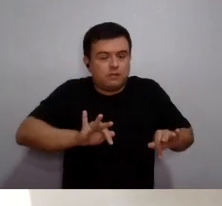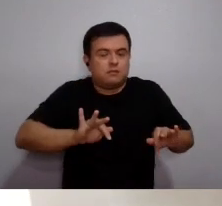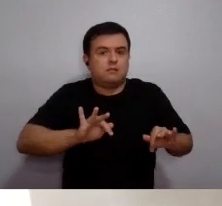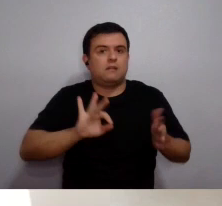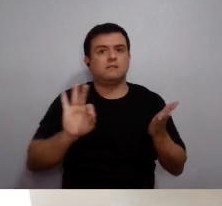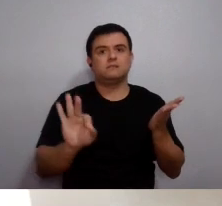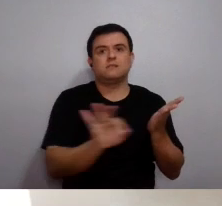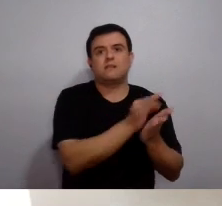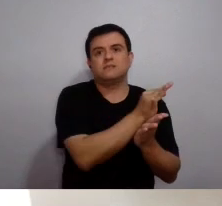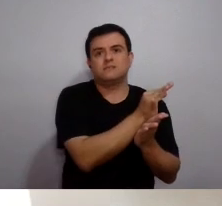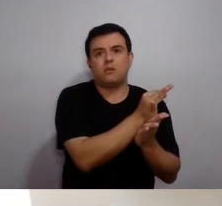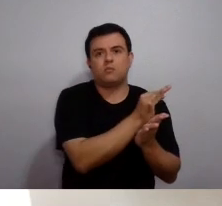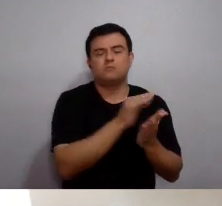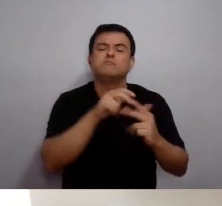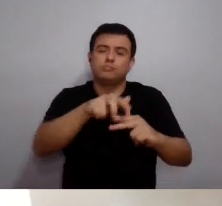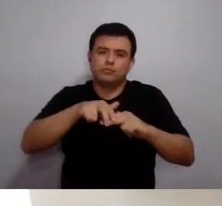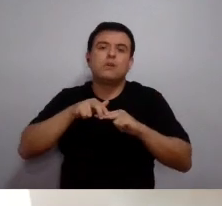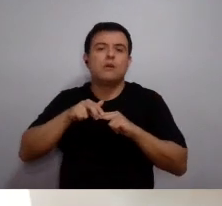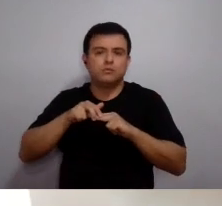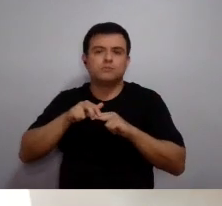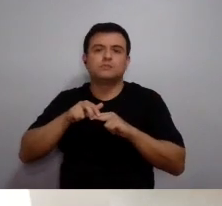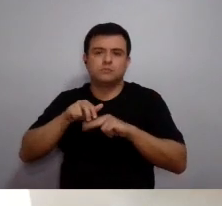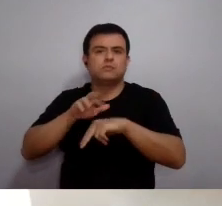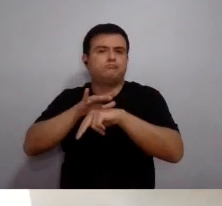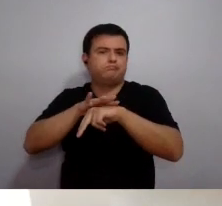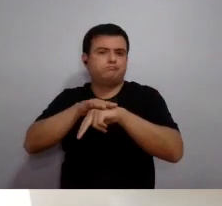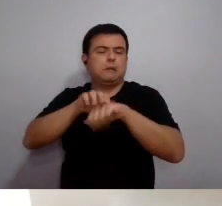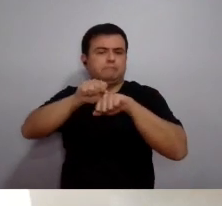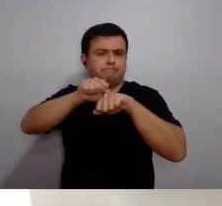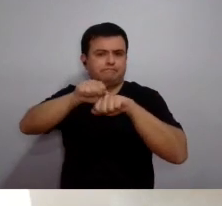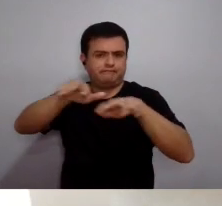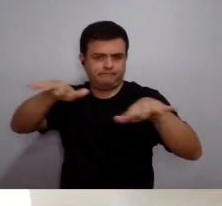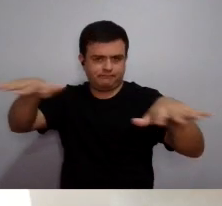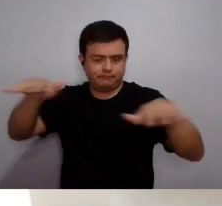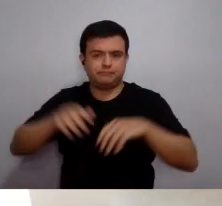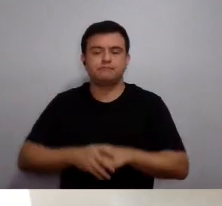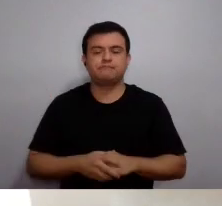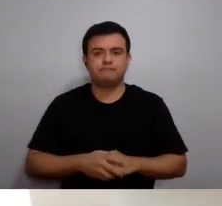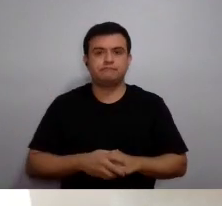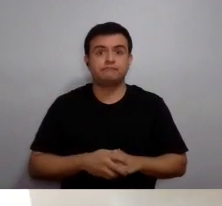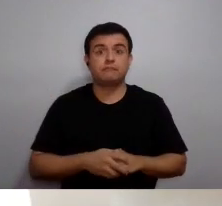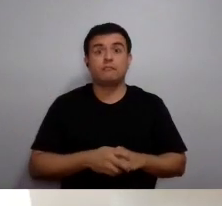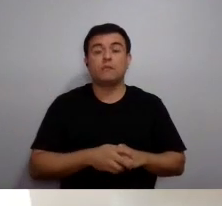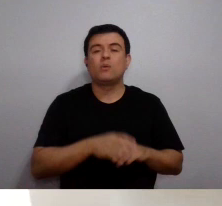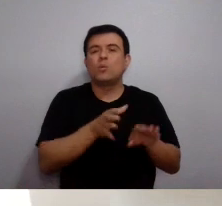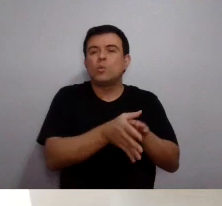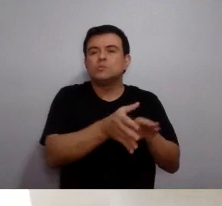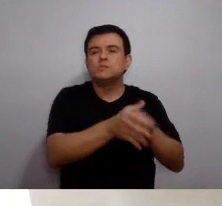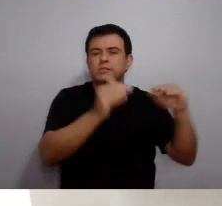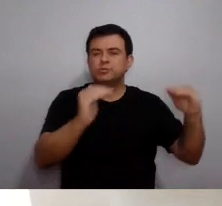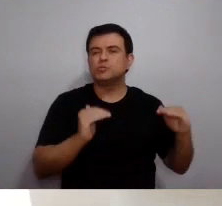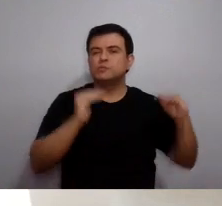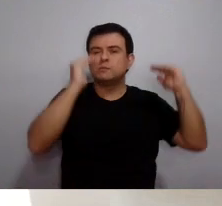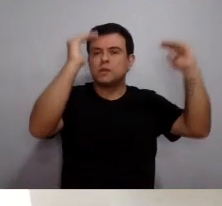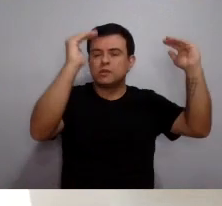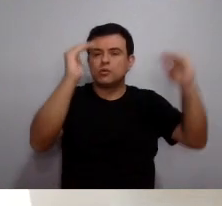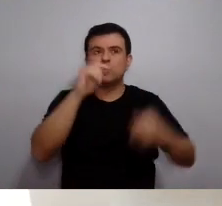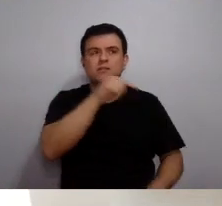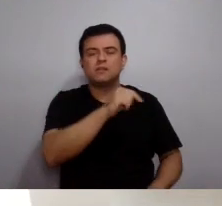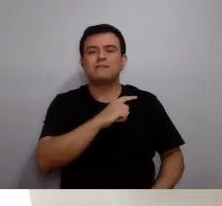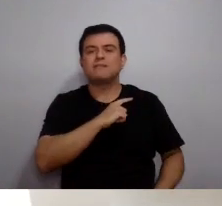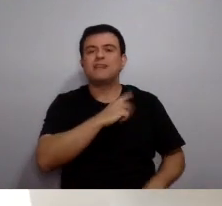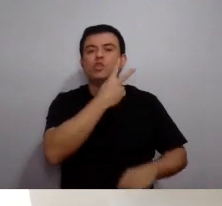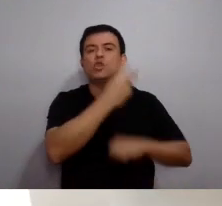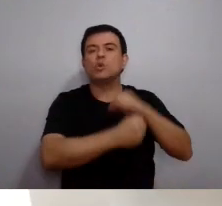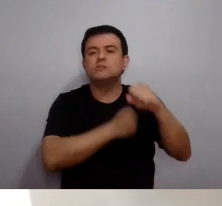encerravam as inscrições e fizemos isso por conta da pandemia. Esses nossos conselhos